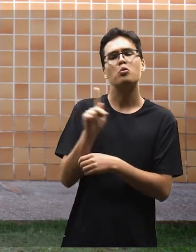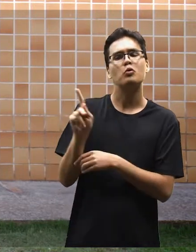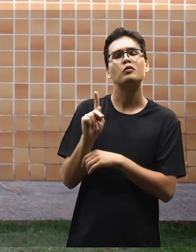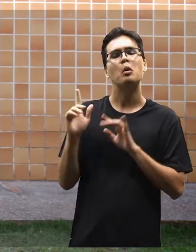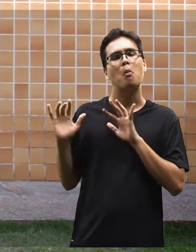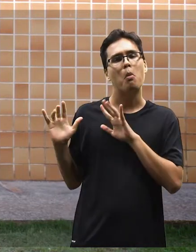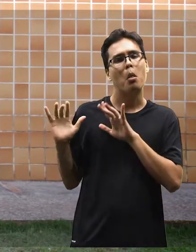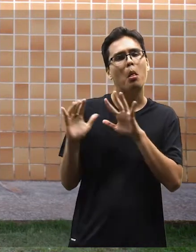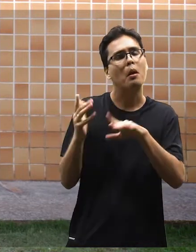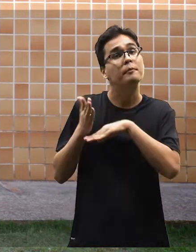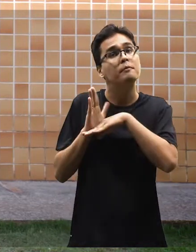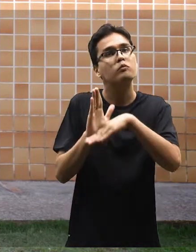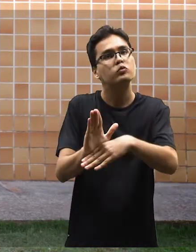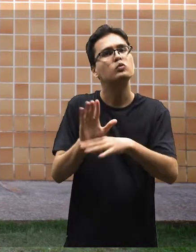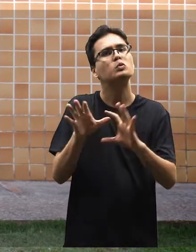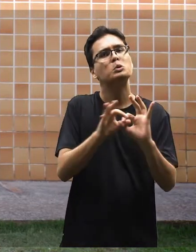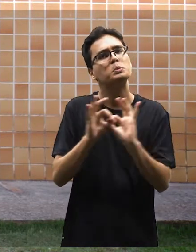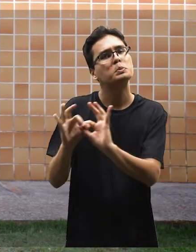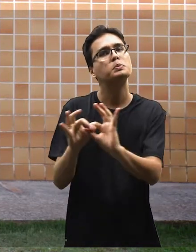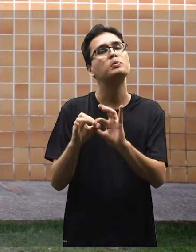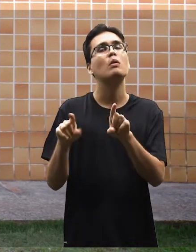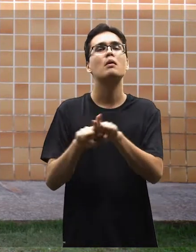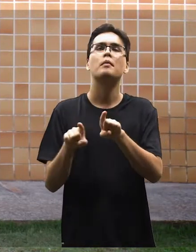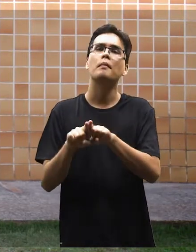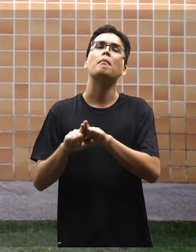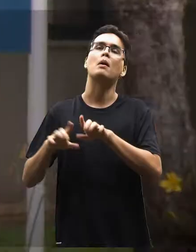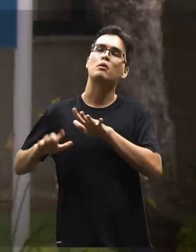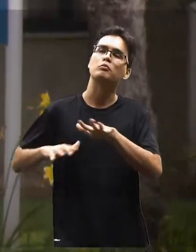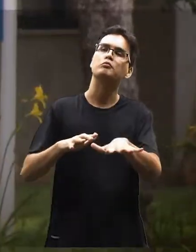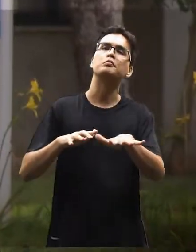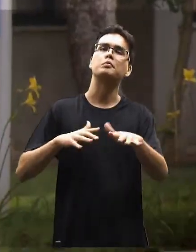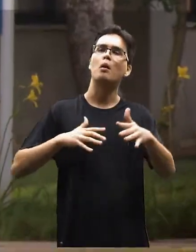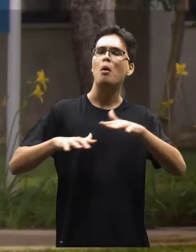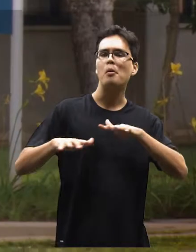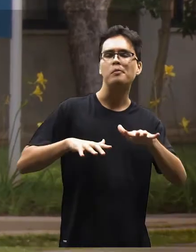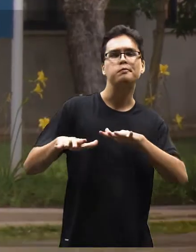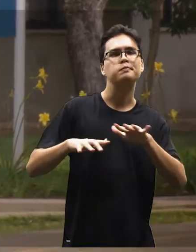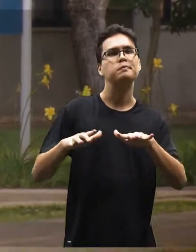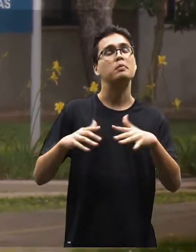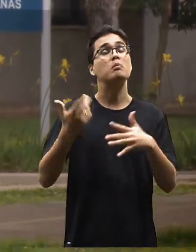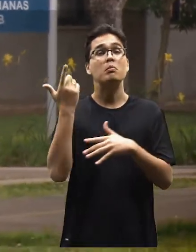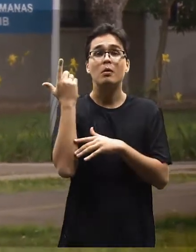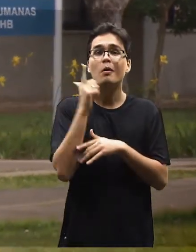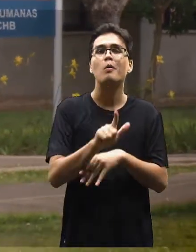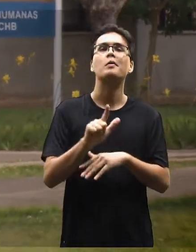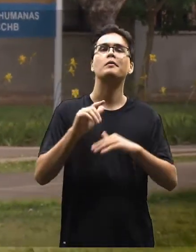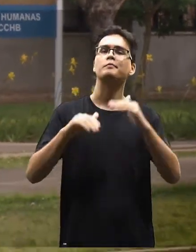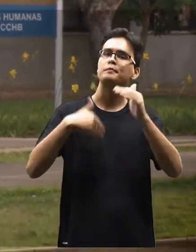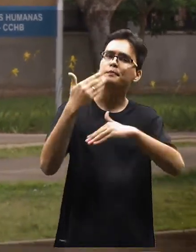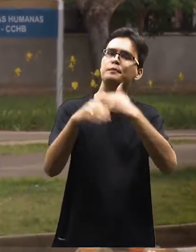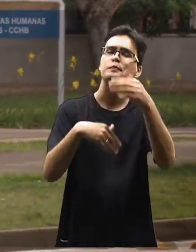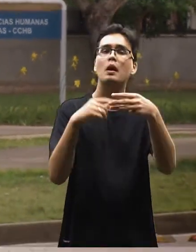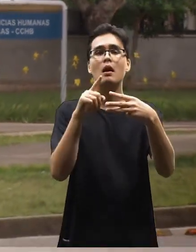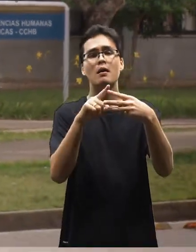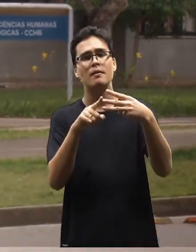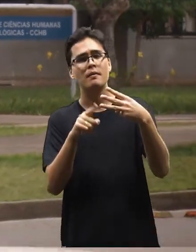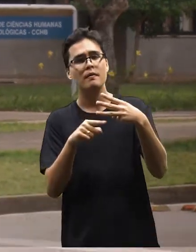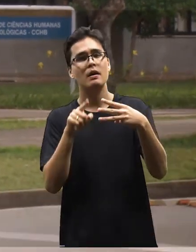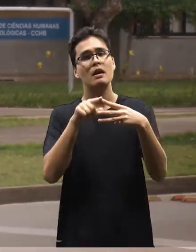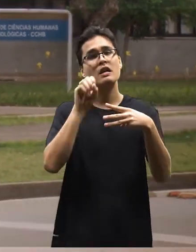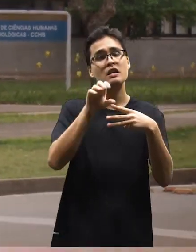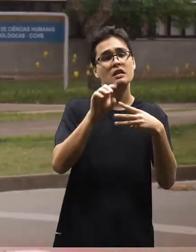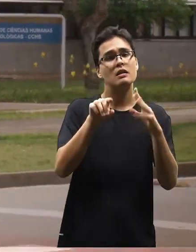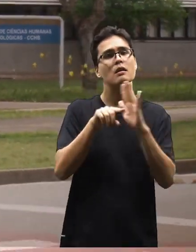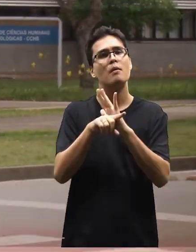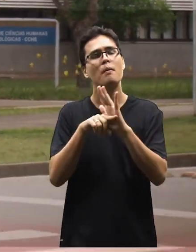professores e professoras acabam se envolvendo nessa movimentação, justamente para a gente conseguir construir essa tria de ensino,